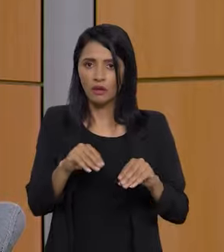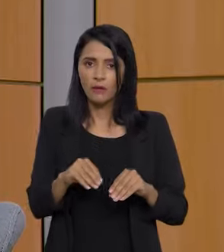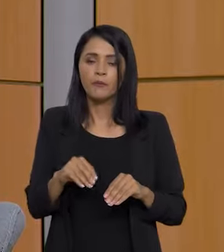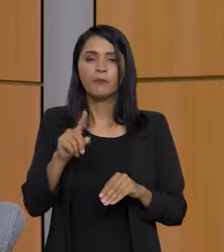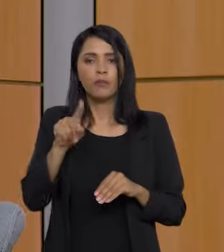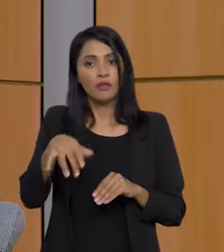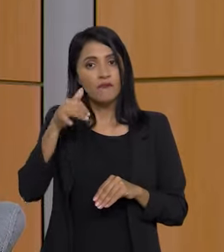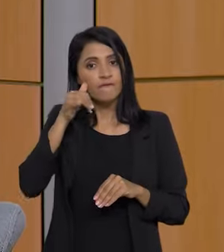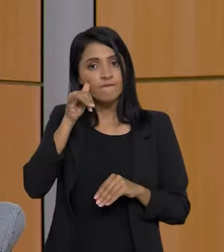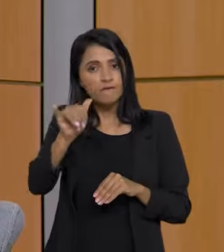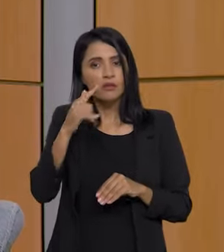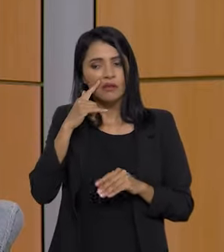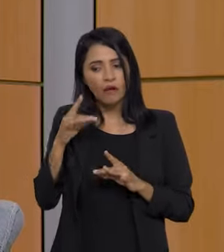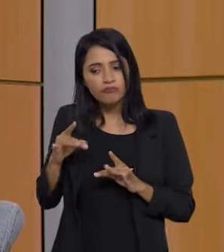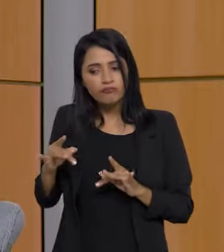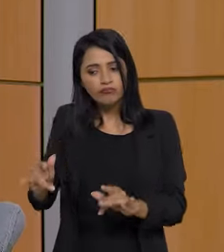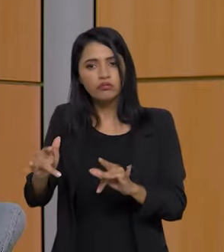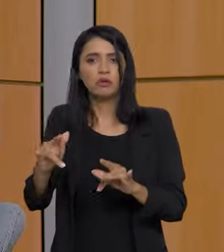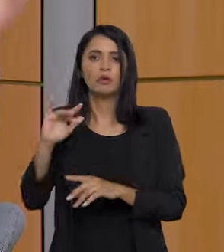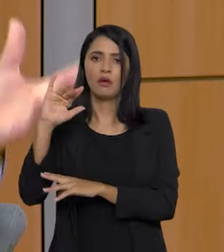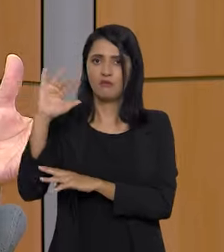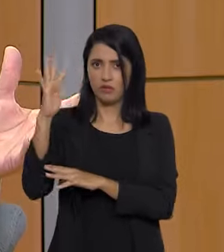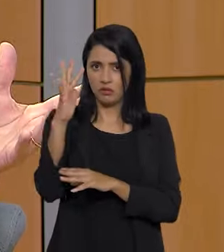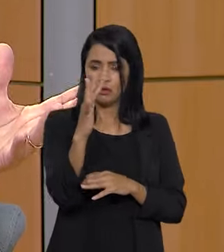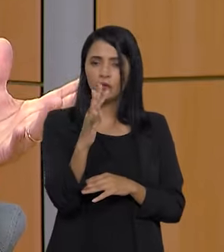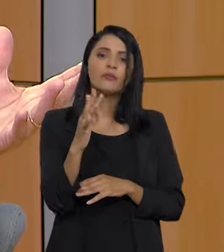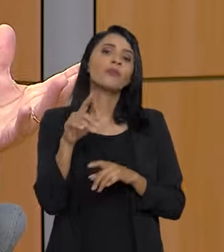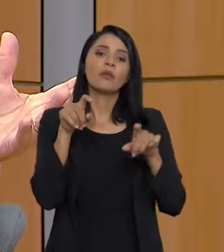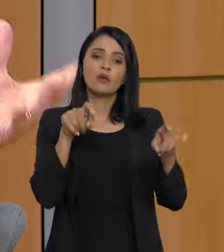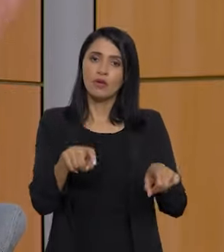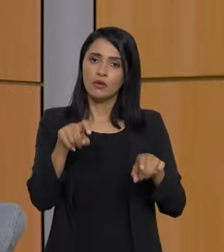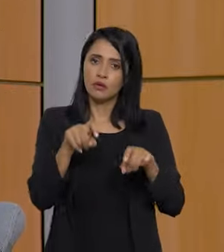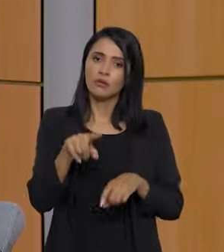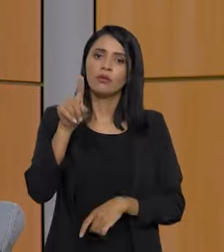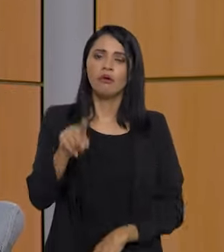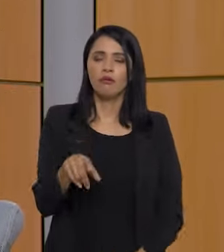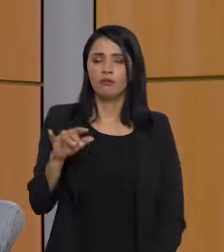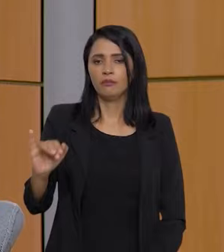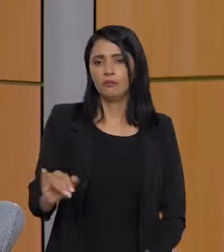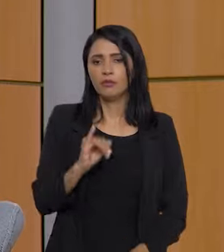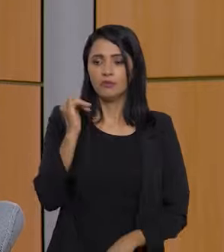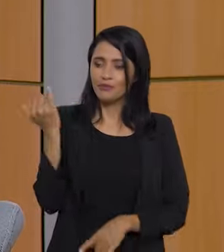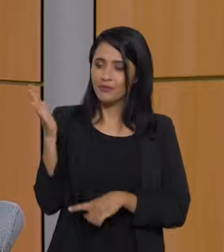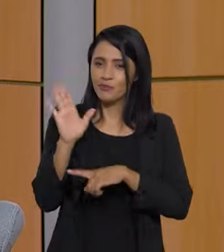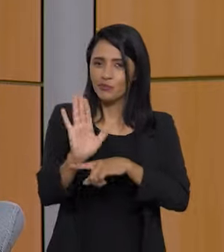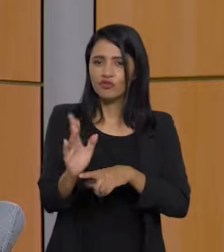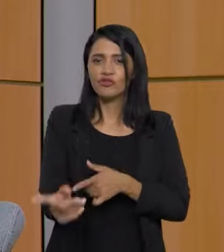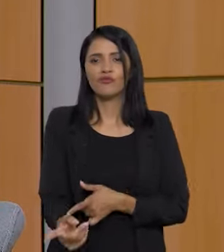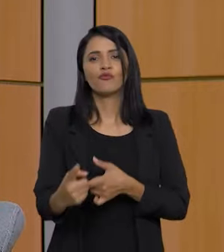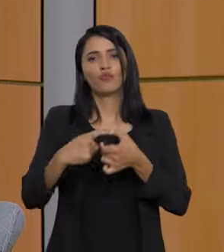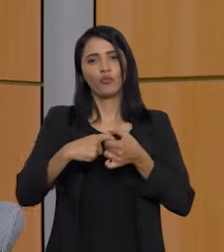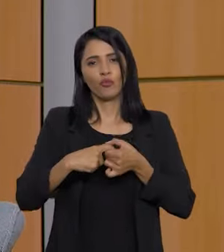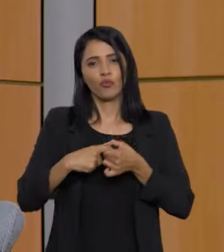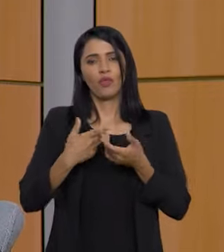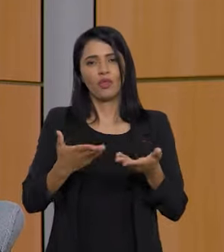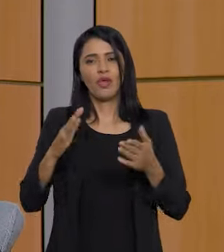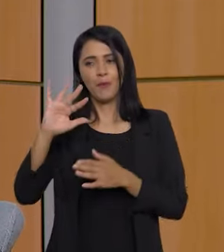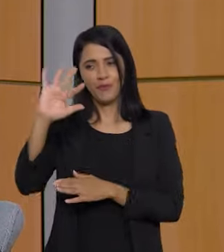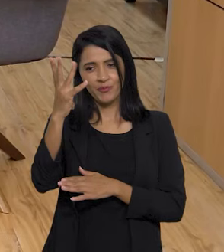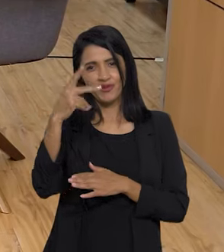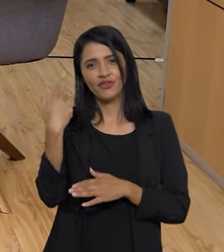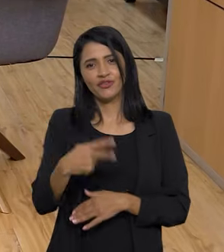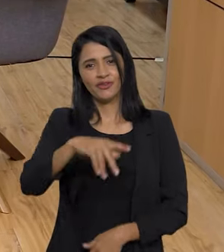terra, de evitar um desastre ambiental. E a agricultura é importante para ajudar a recuperar